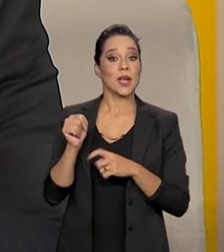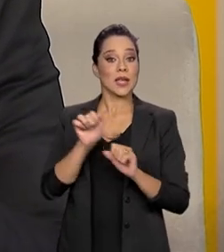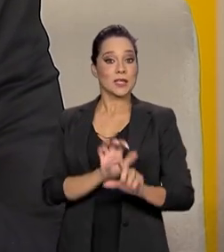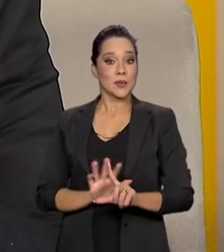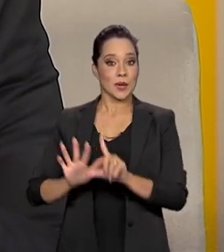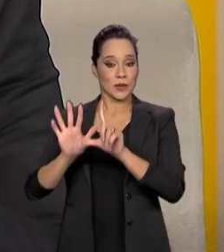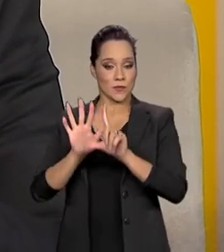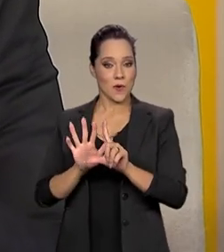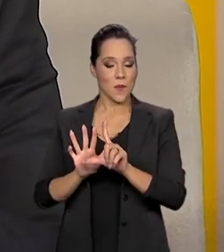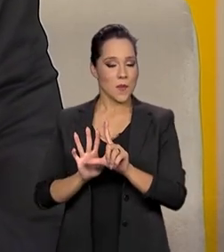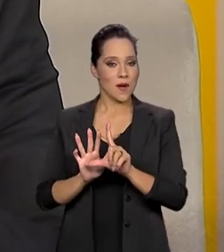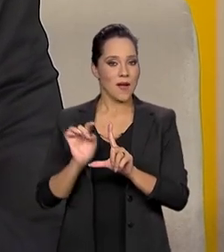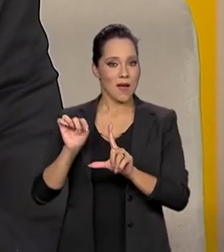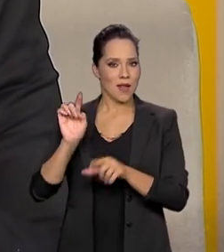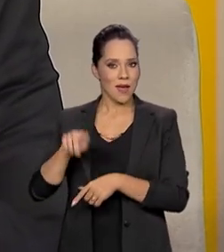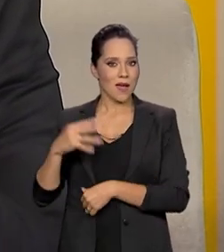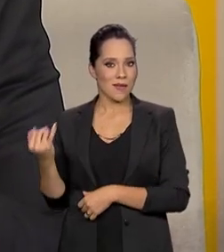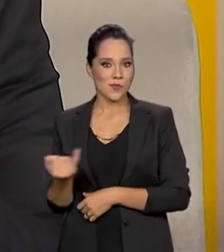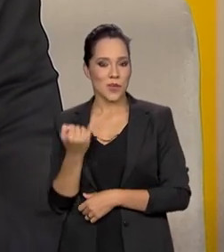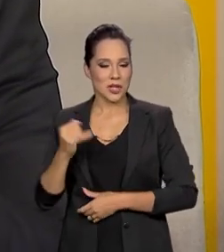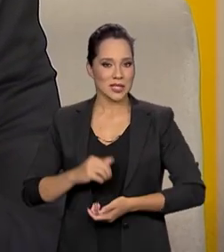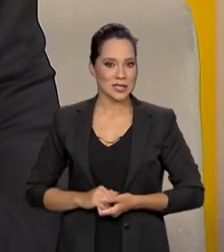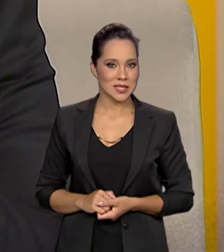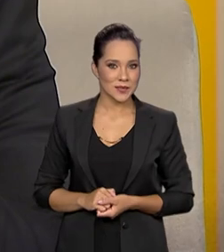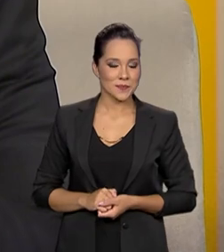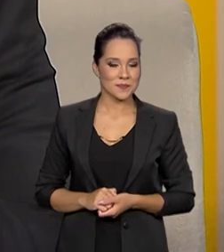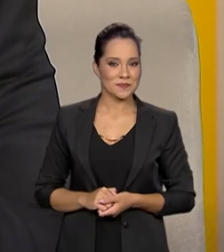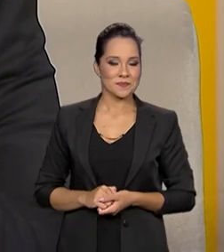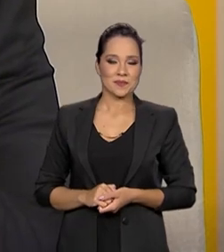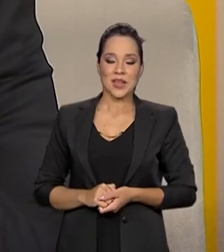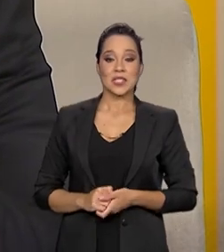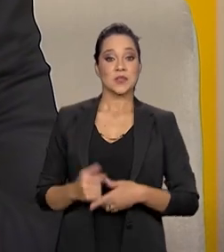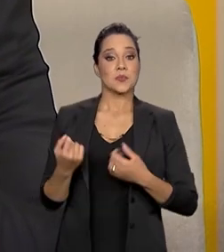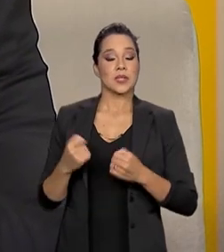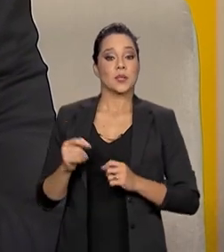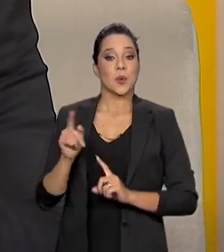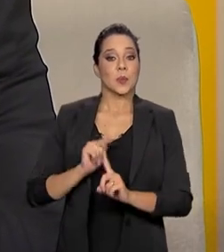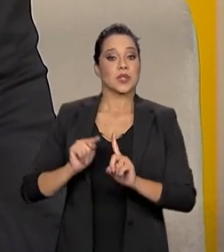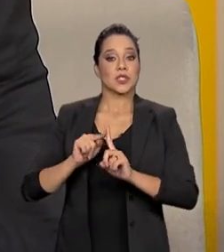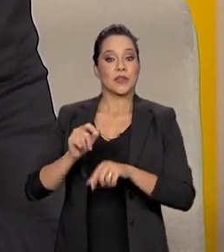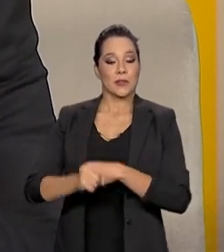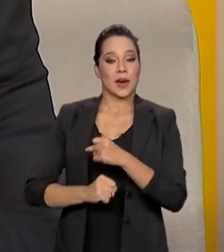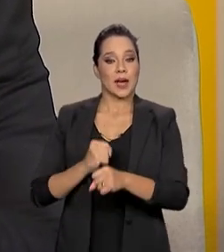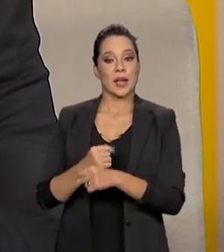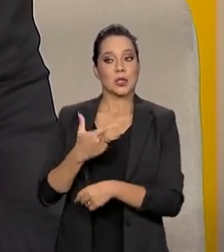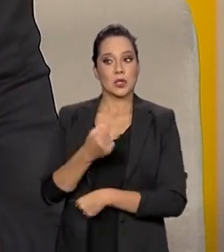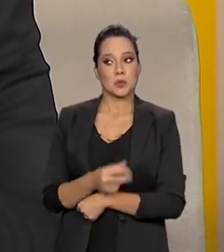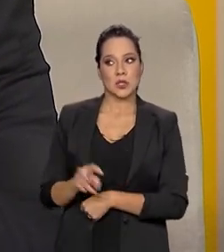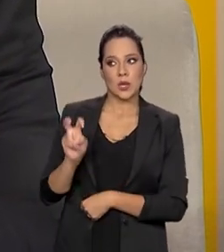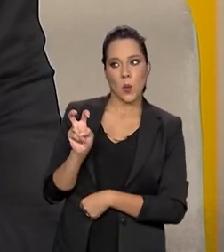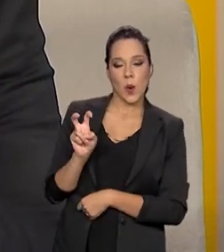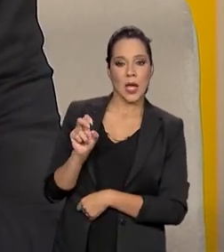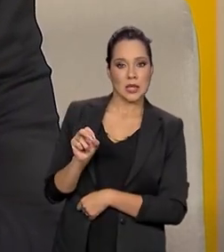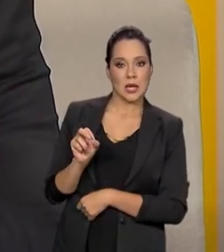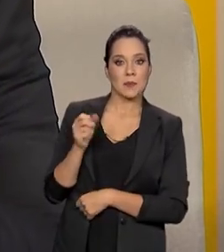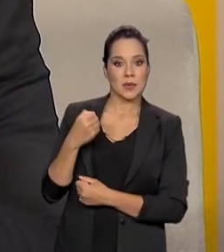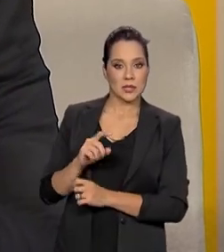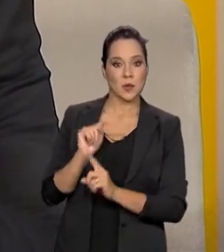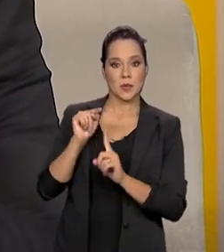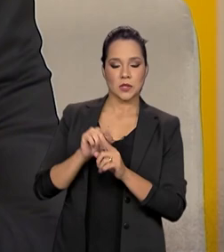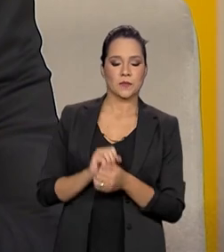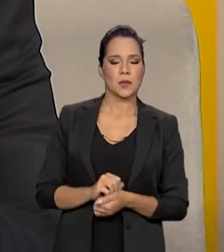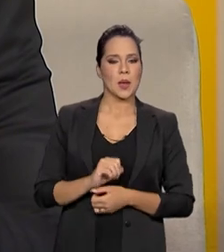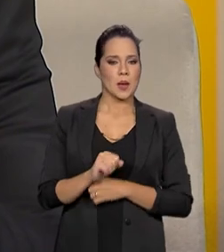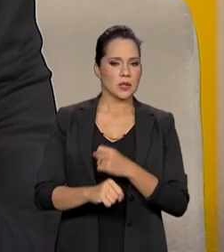plataforma, ela é importante? Nós temos que atingir uma meta em 2050, em 2025,